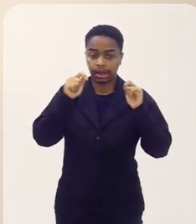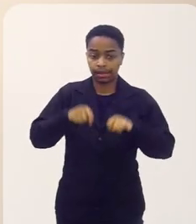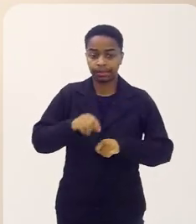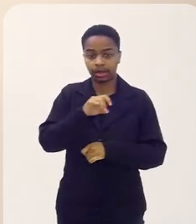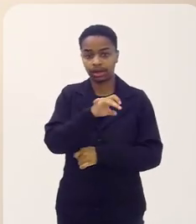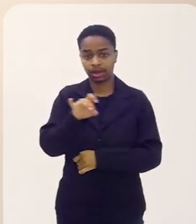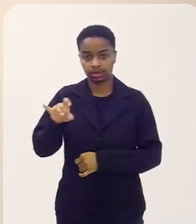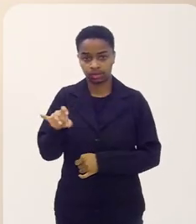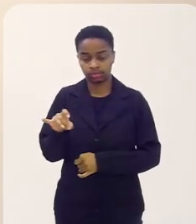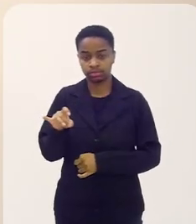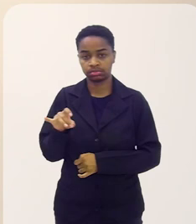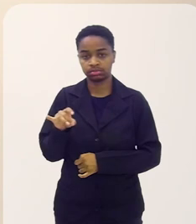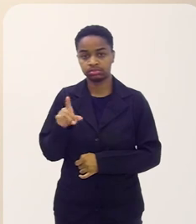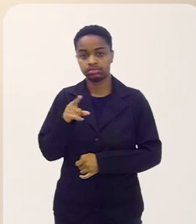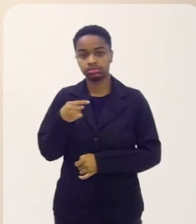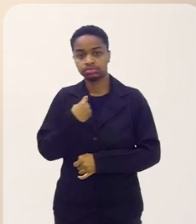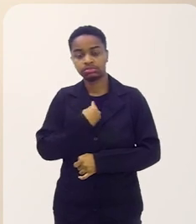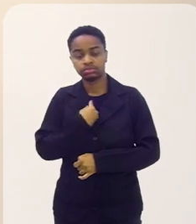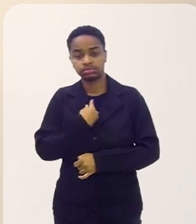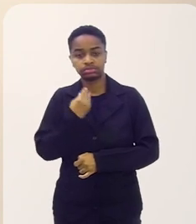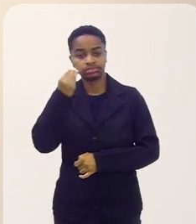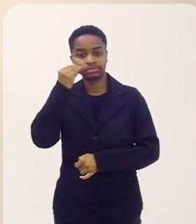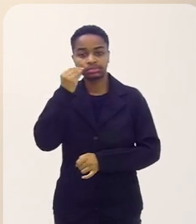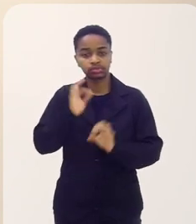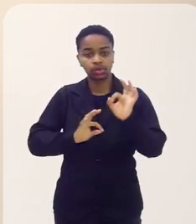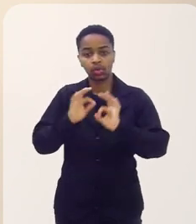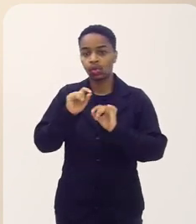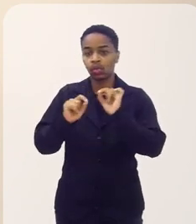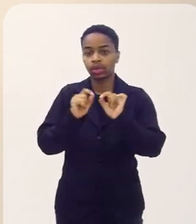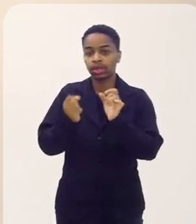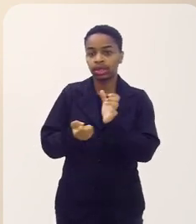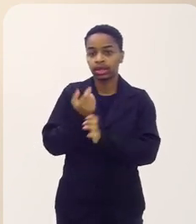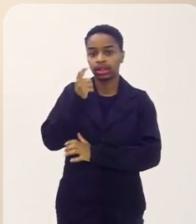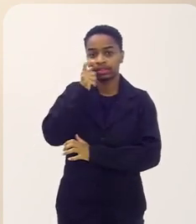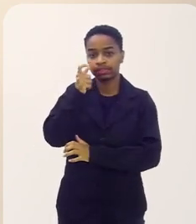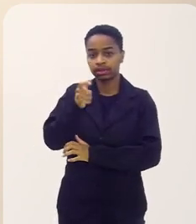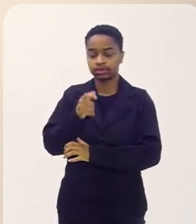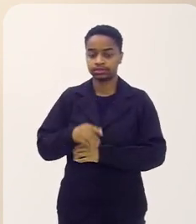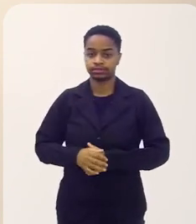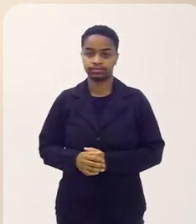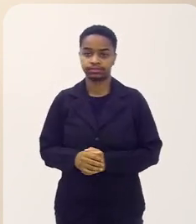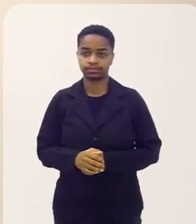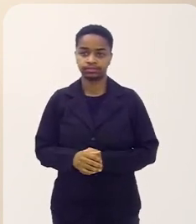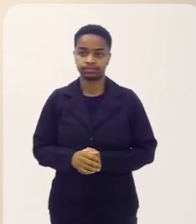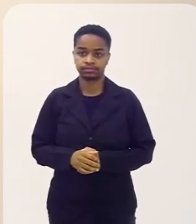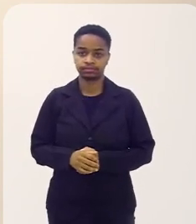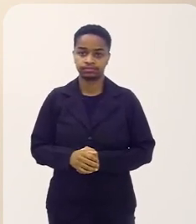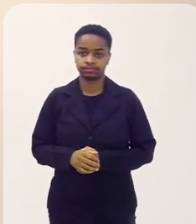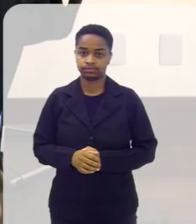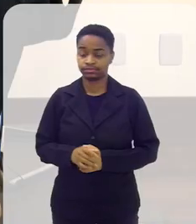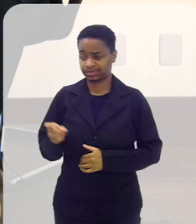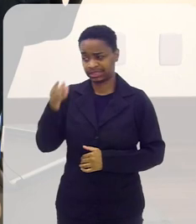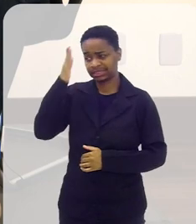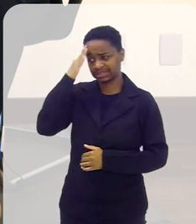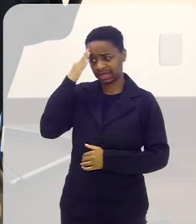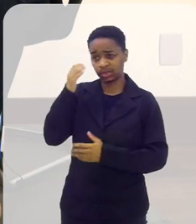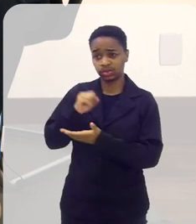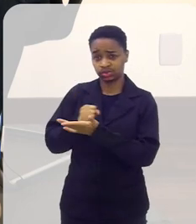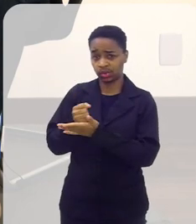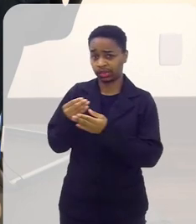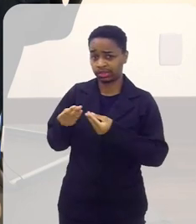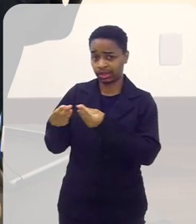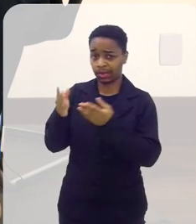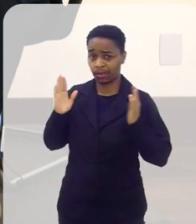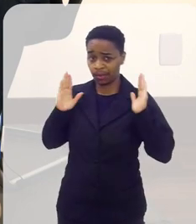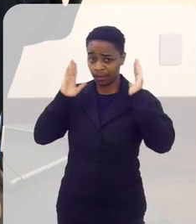dentro das capacidades da equipe o que que nós podemos produzir de mais interessante para o jogador final você sabe que